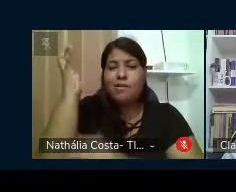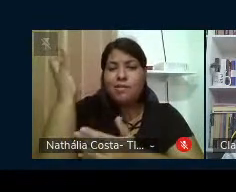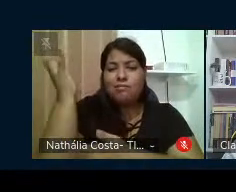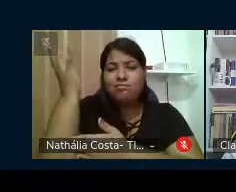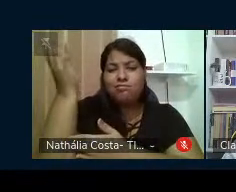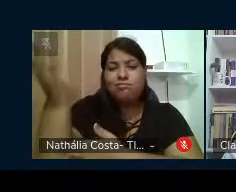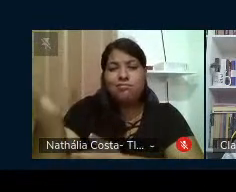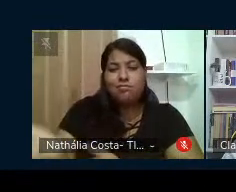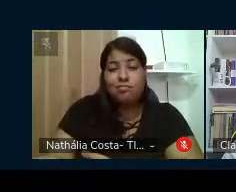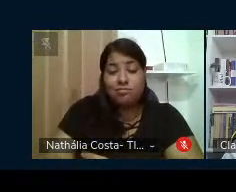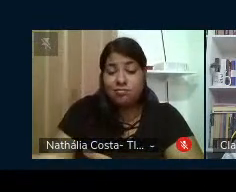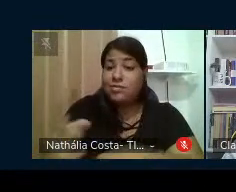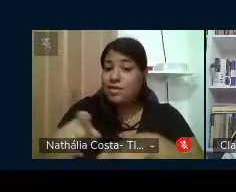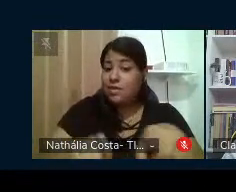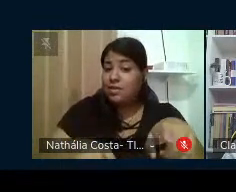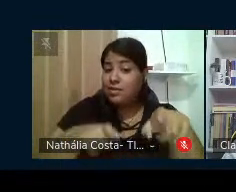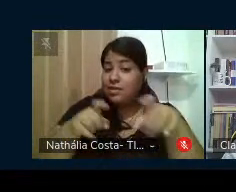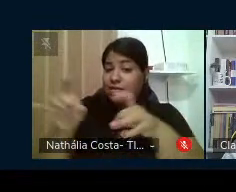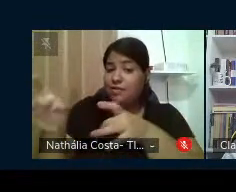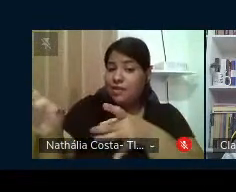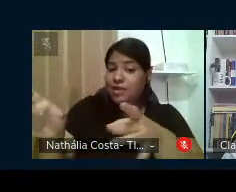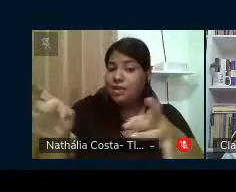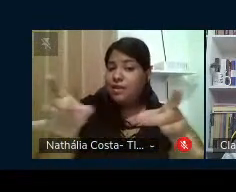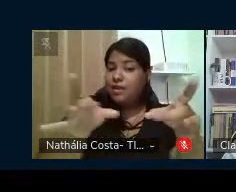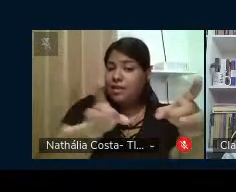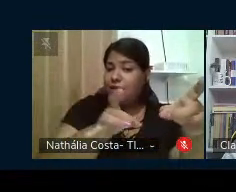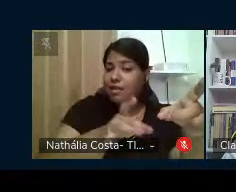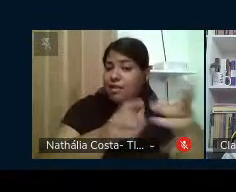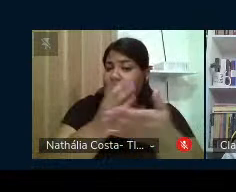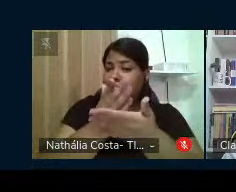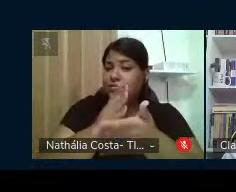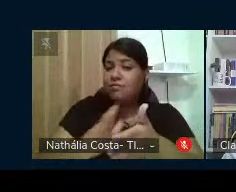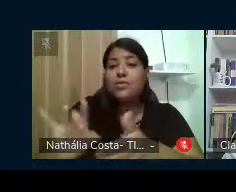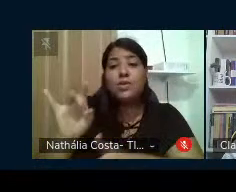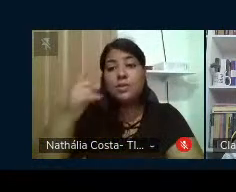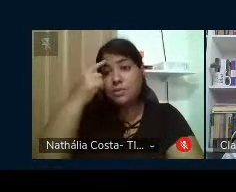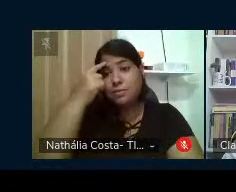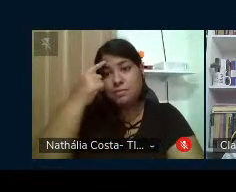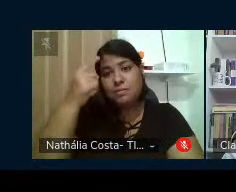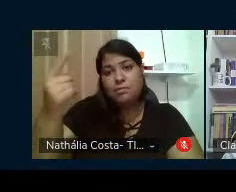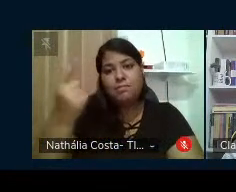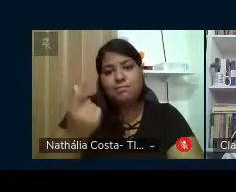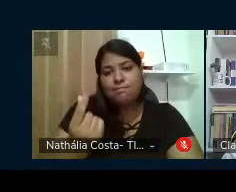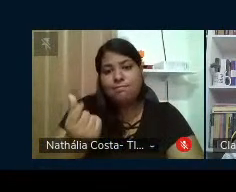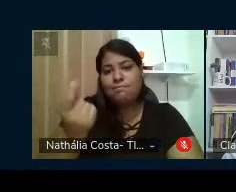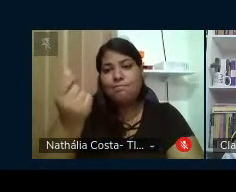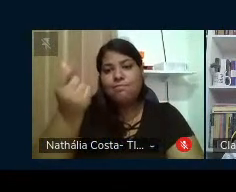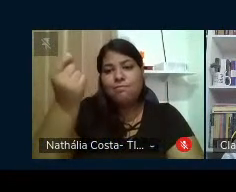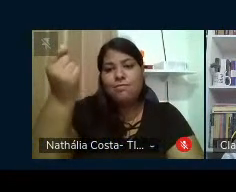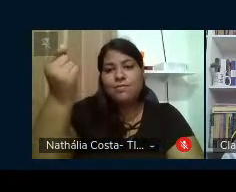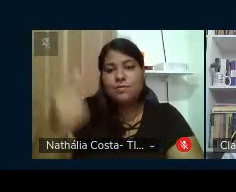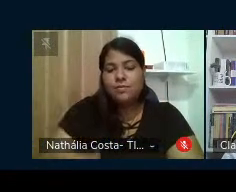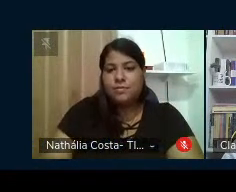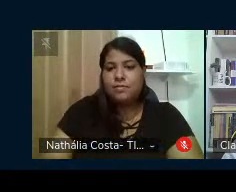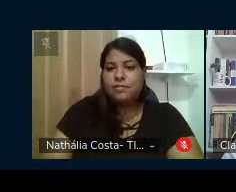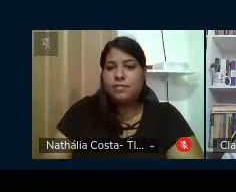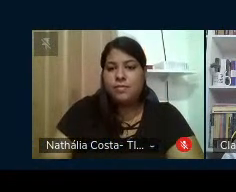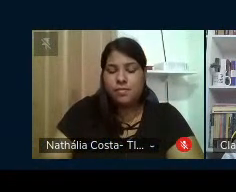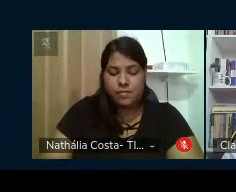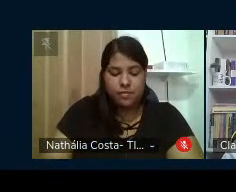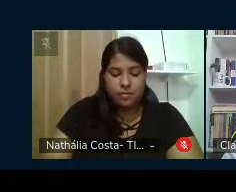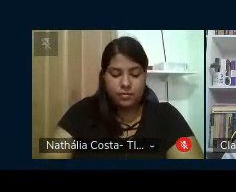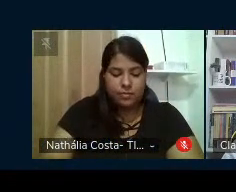faz mata virar pasto Agronegócio nefasto Que só pensa em